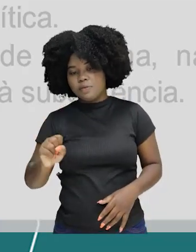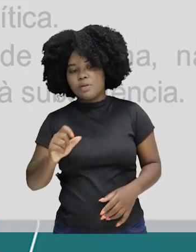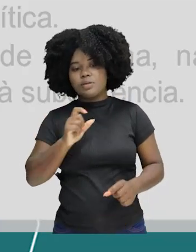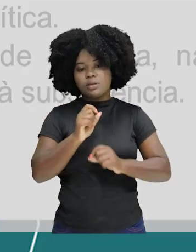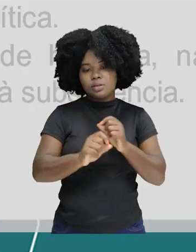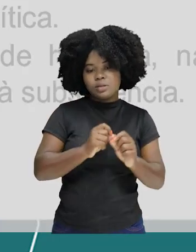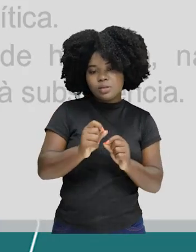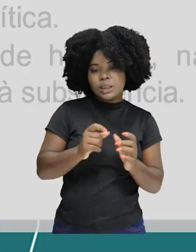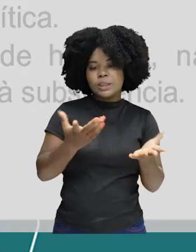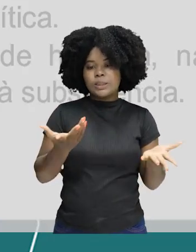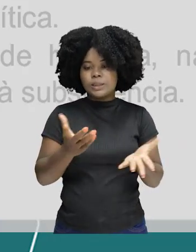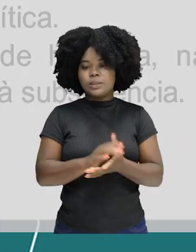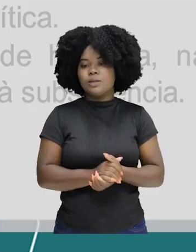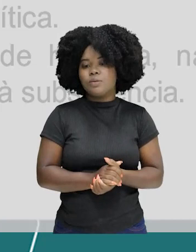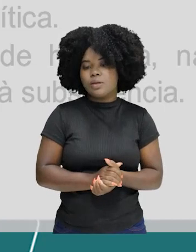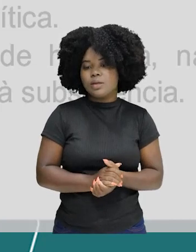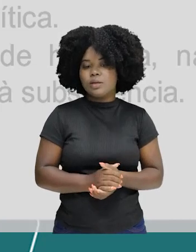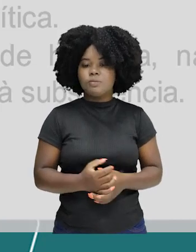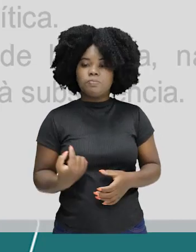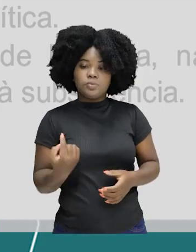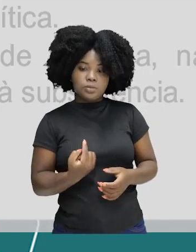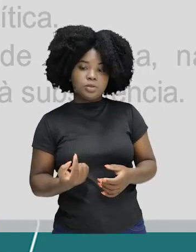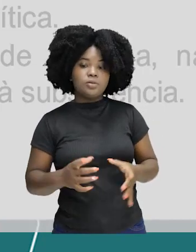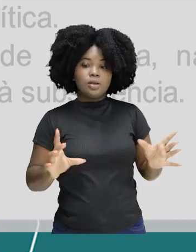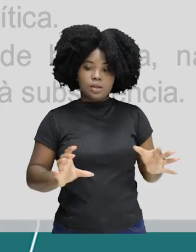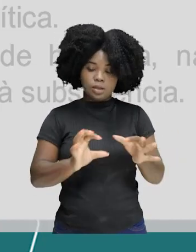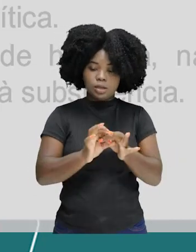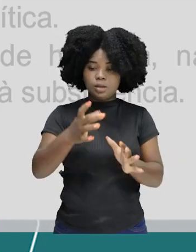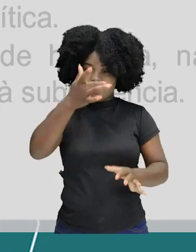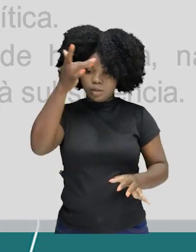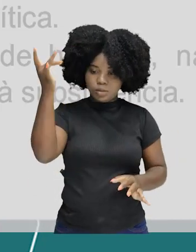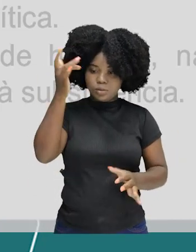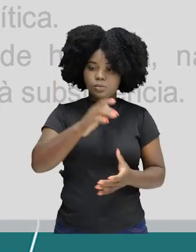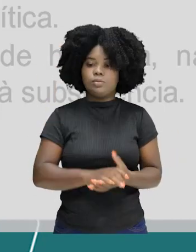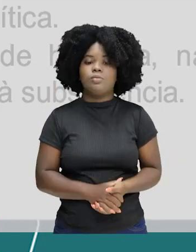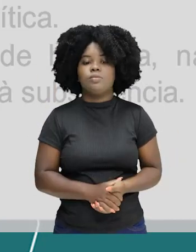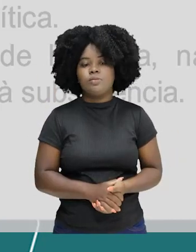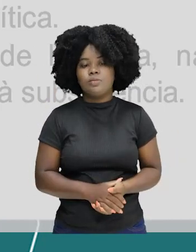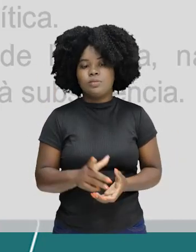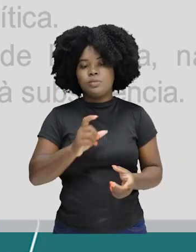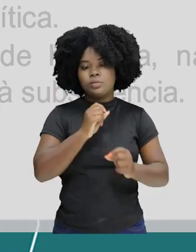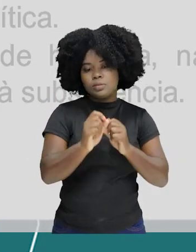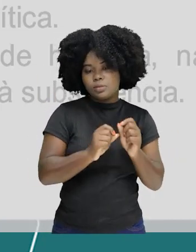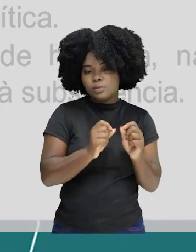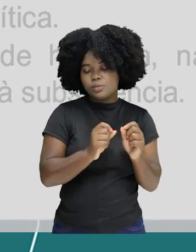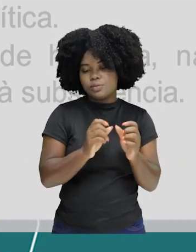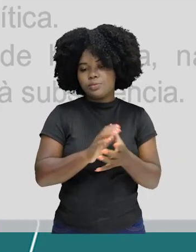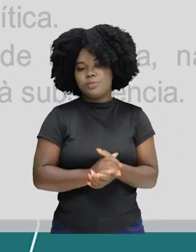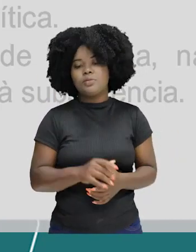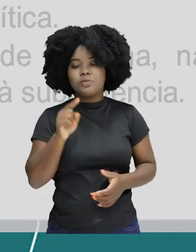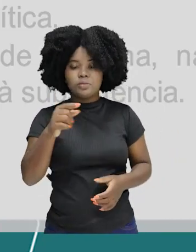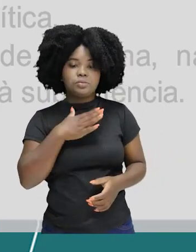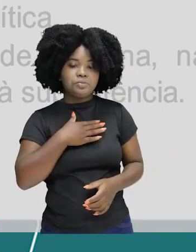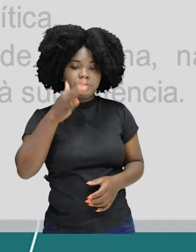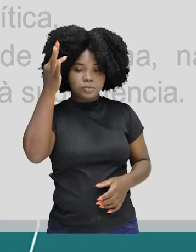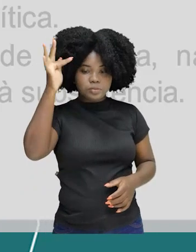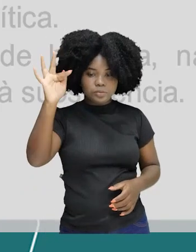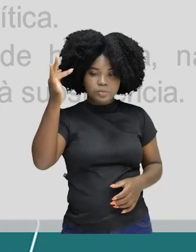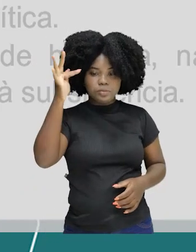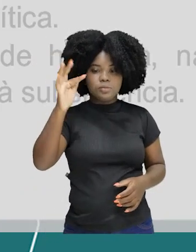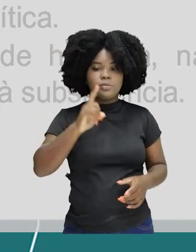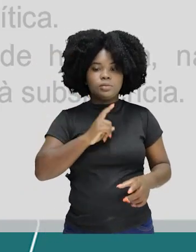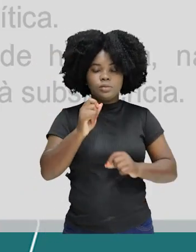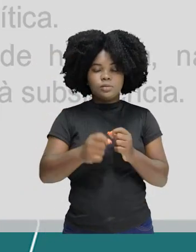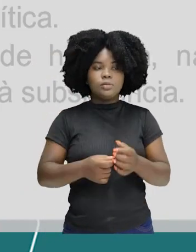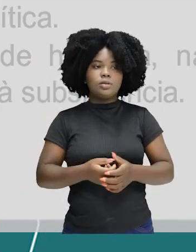Garantias individuais, garantias delegadas ao indivíduo. Nós temos ali no contratualismo, você que gosta de filosofia, existe